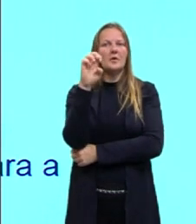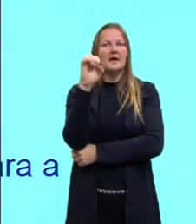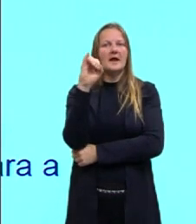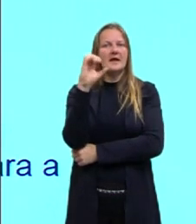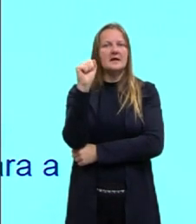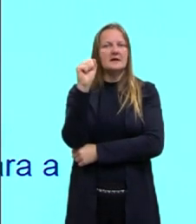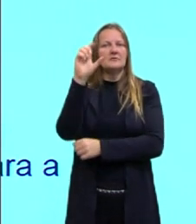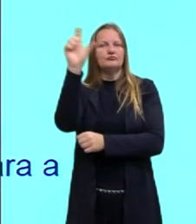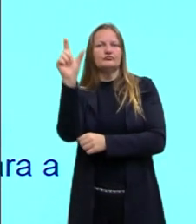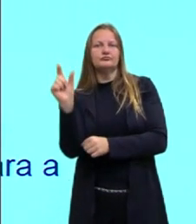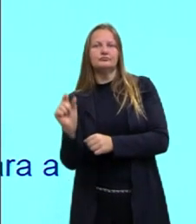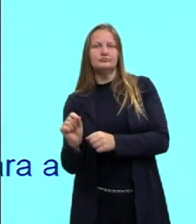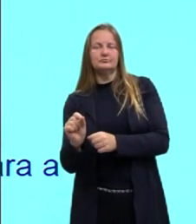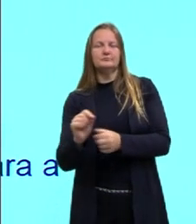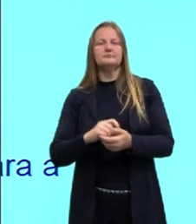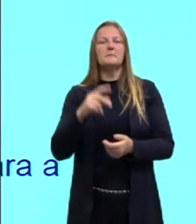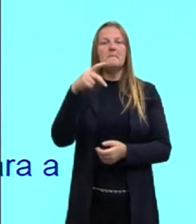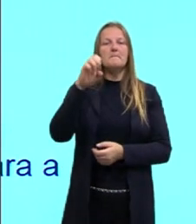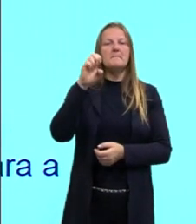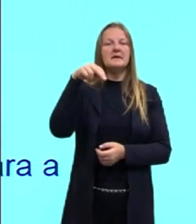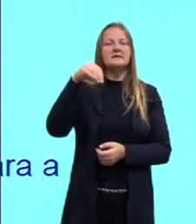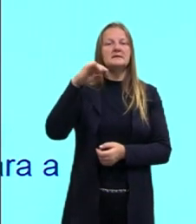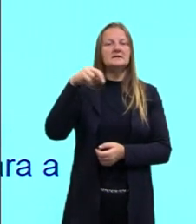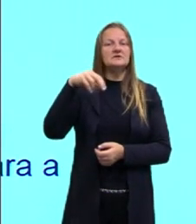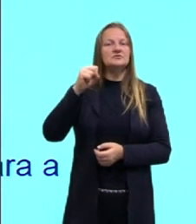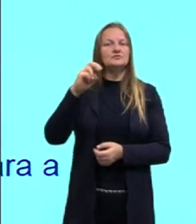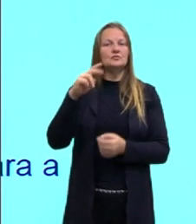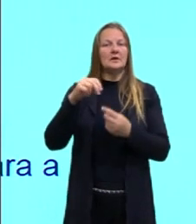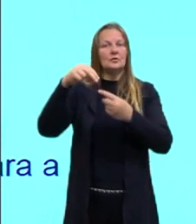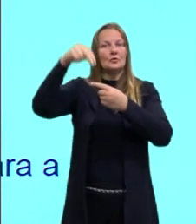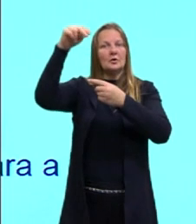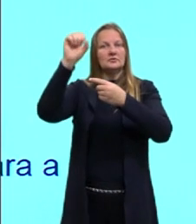nós temos outras? Temos, mas fica mais concentrado ali.